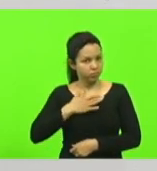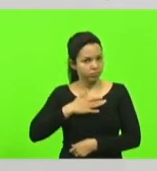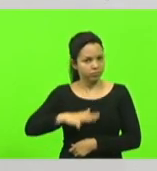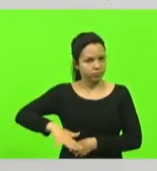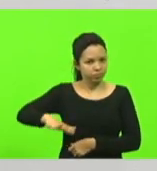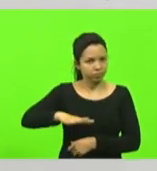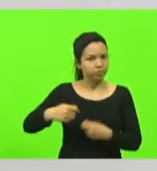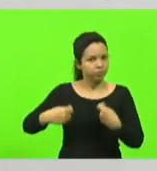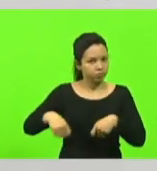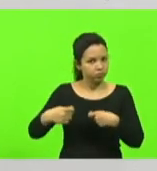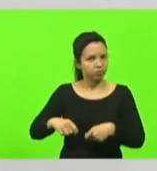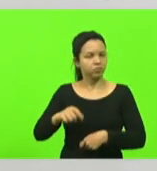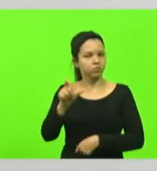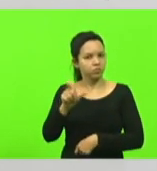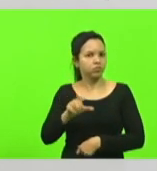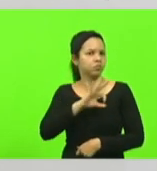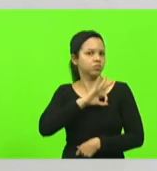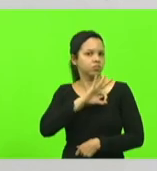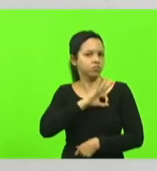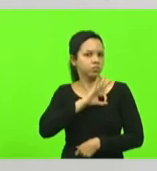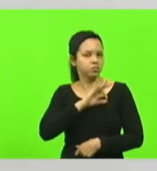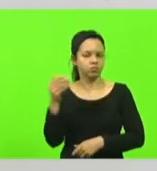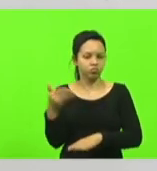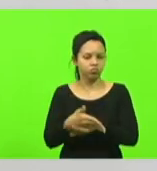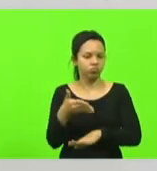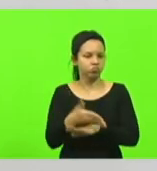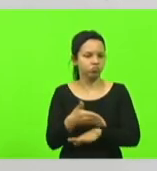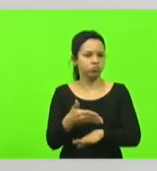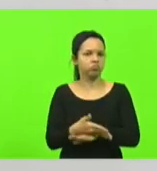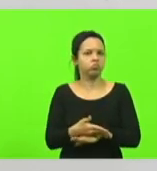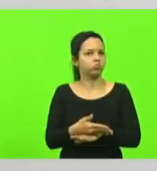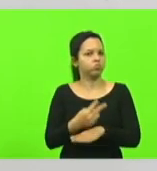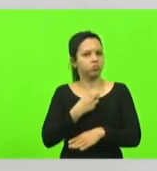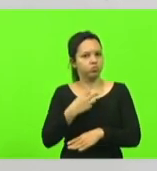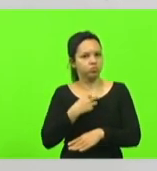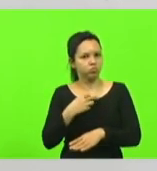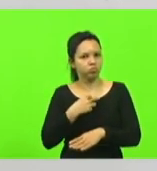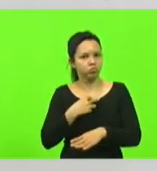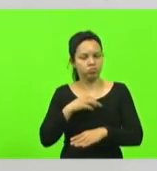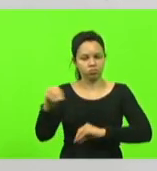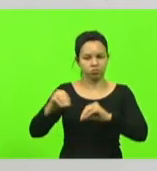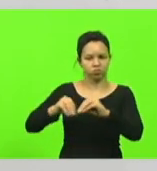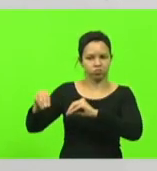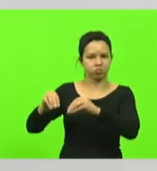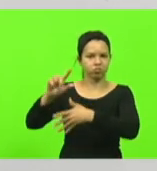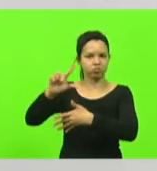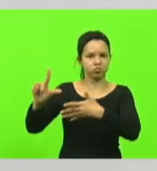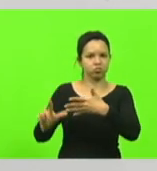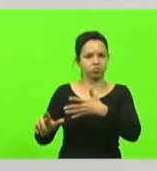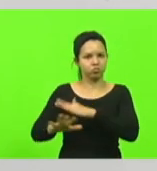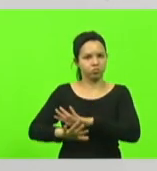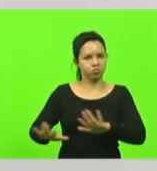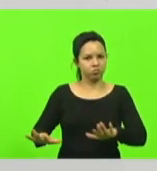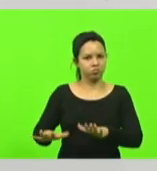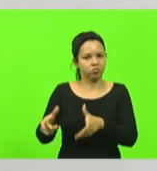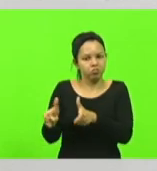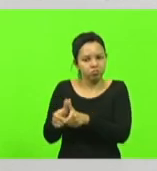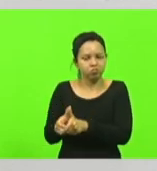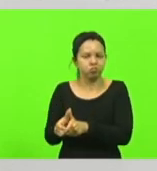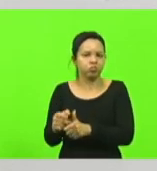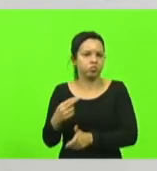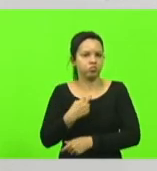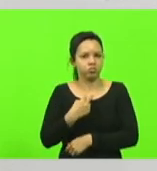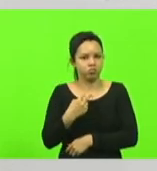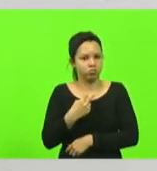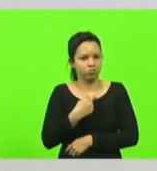efetivo o efetivo ele não pode ser litoralizado como está sendo feito e numa região muito restrita isso não pode